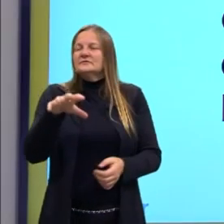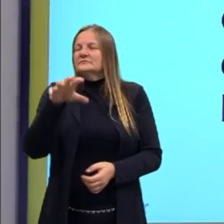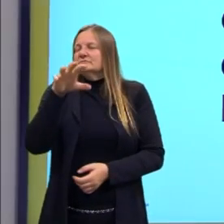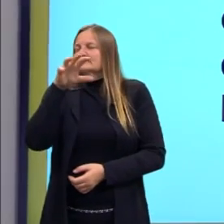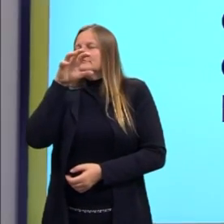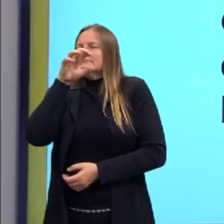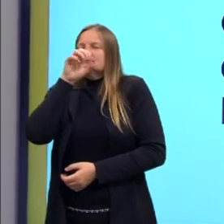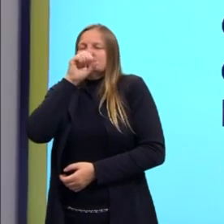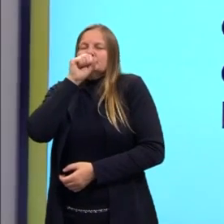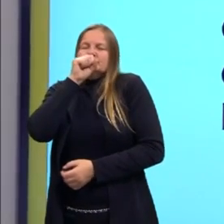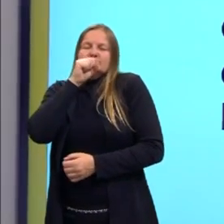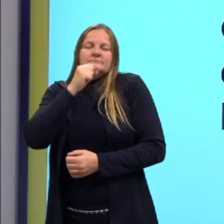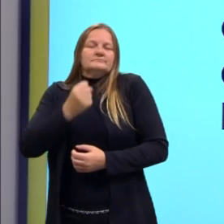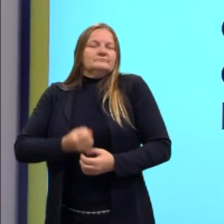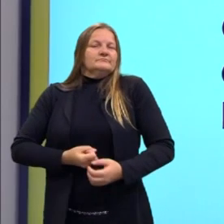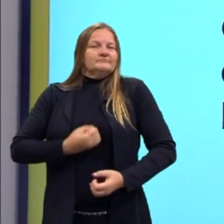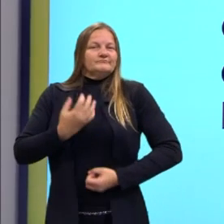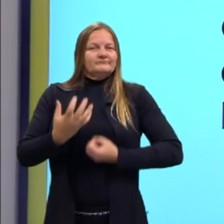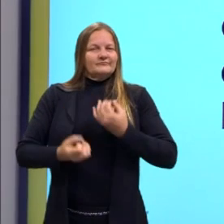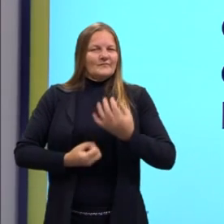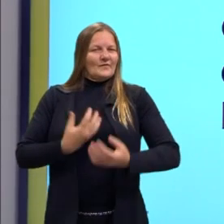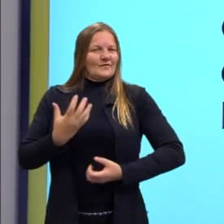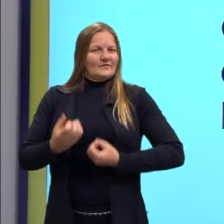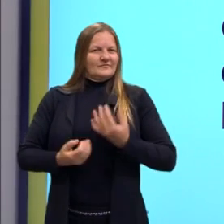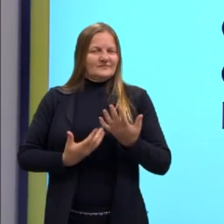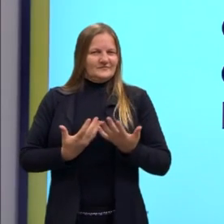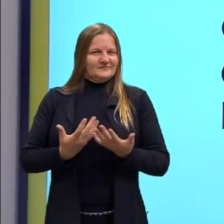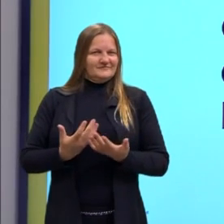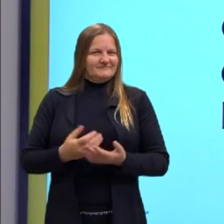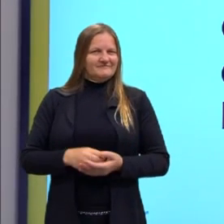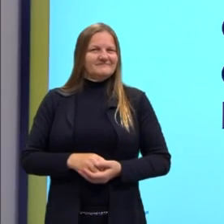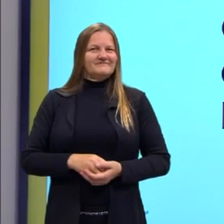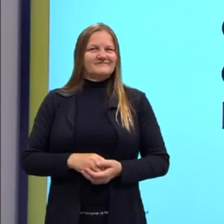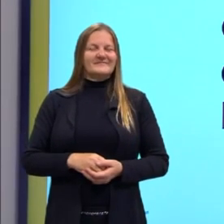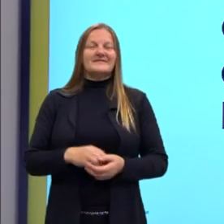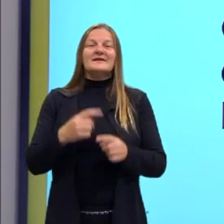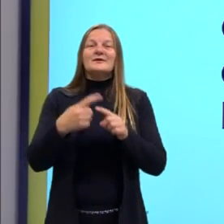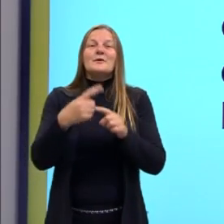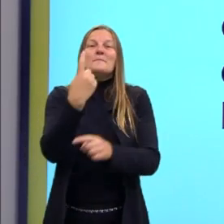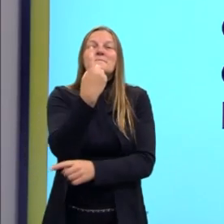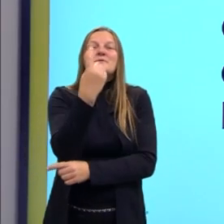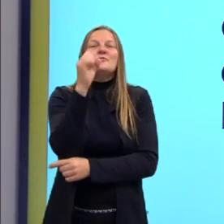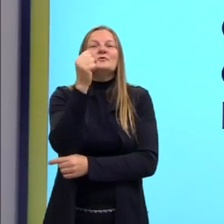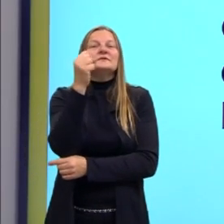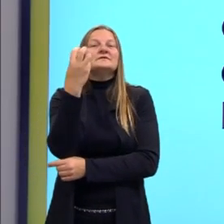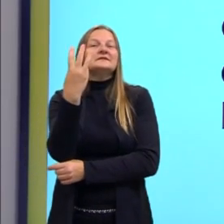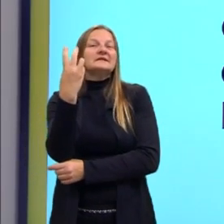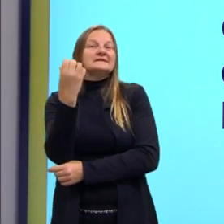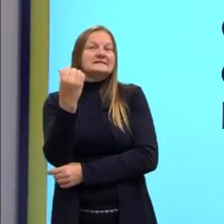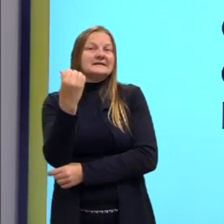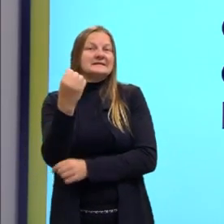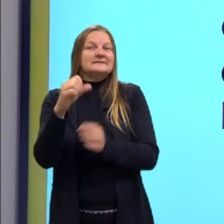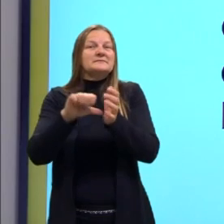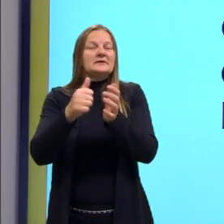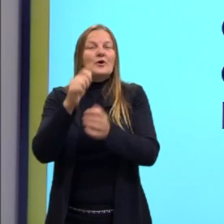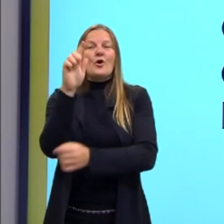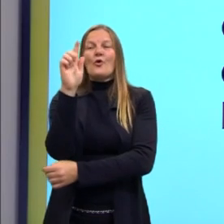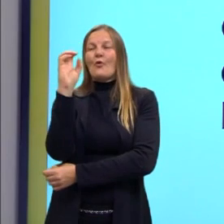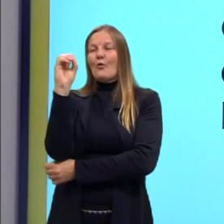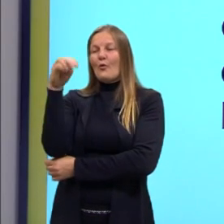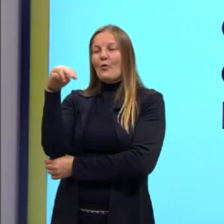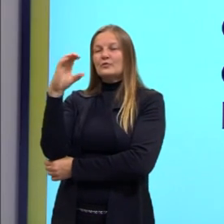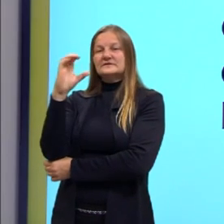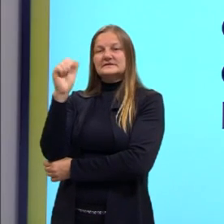Poéticos e Saudades, do Gonçalves de Magalhães. Isso no ano de 1836. Lembrando, mais uma vez,